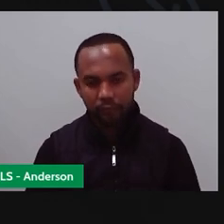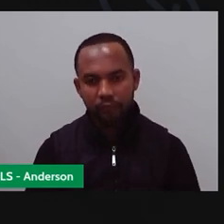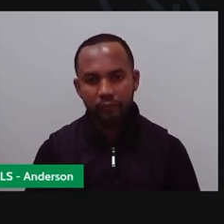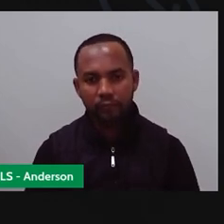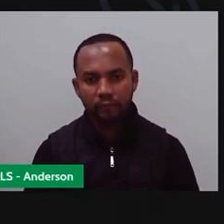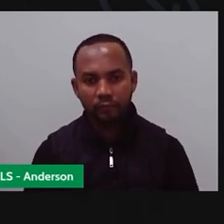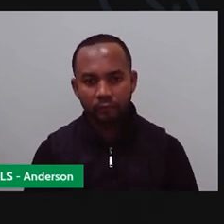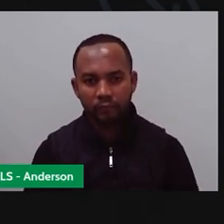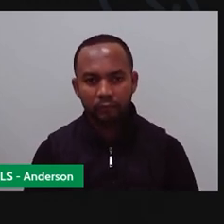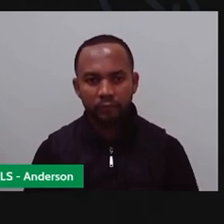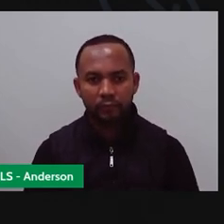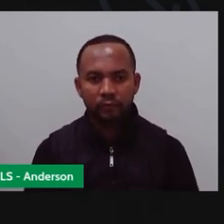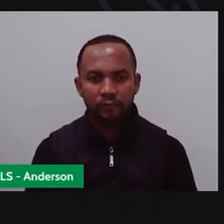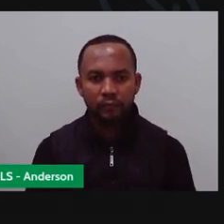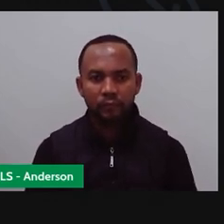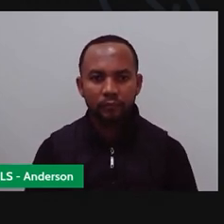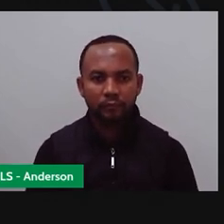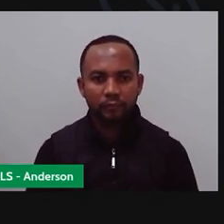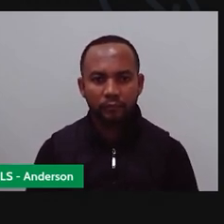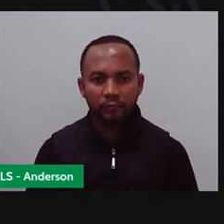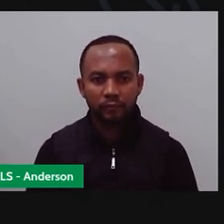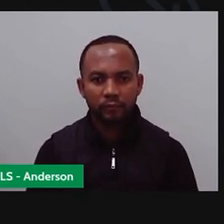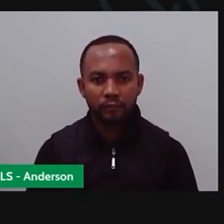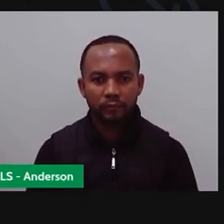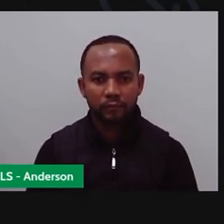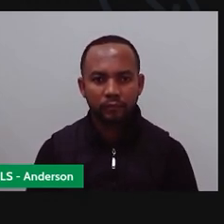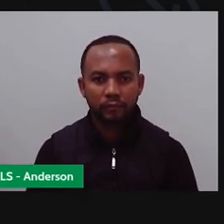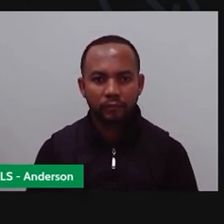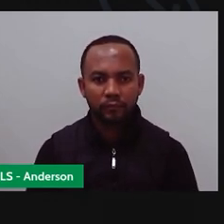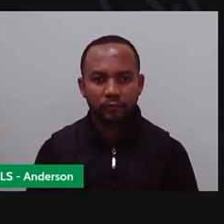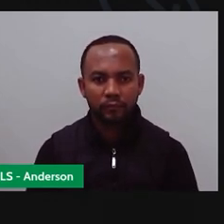Aqui, esses dois aqui. Ficou até parecendo a bandeira dos Estados Unidos, Anderson.